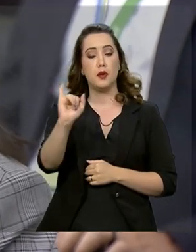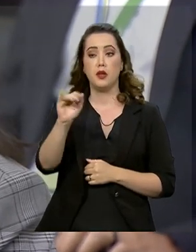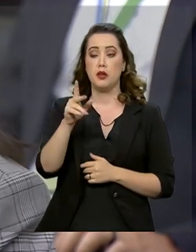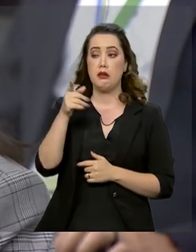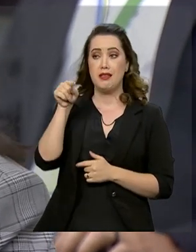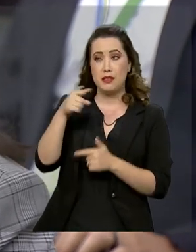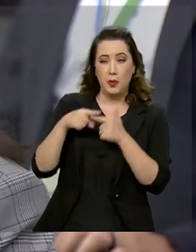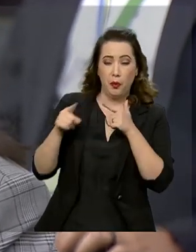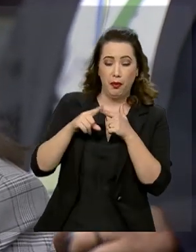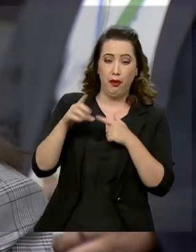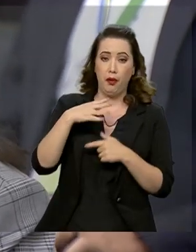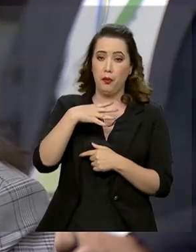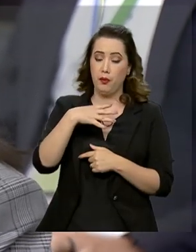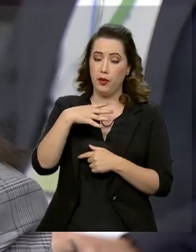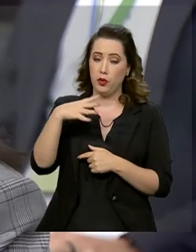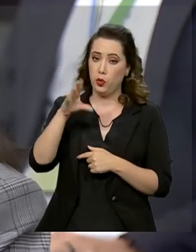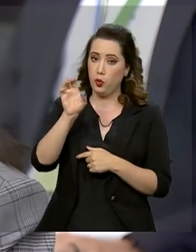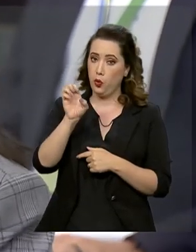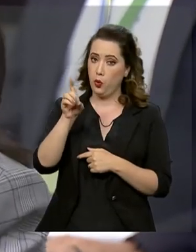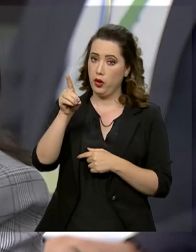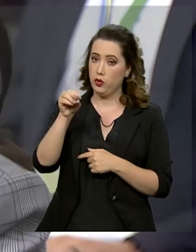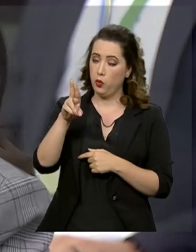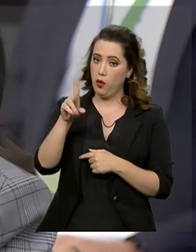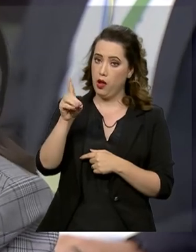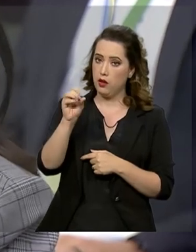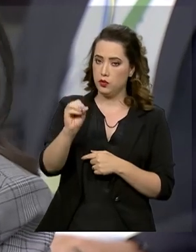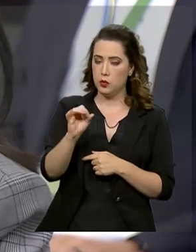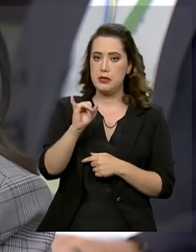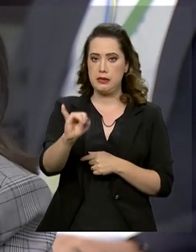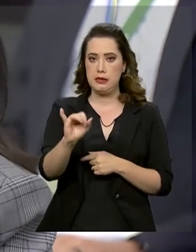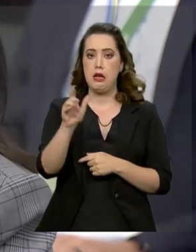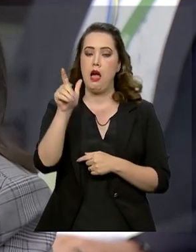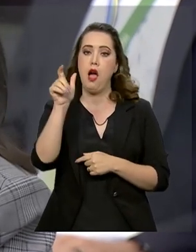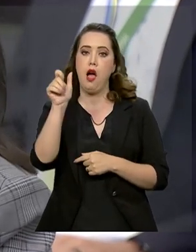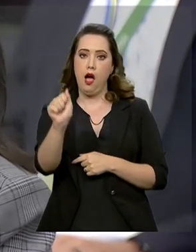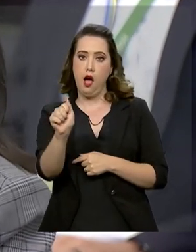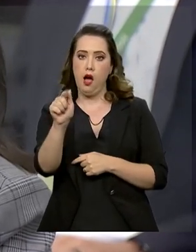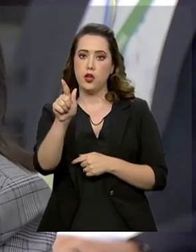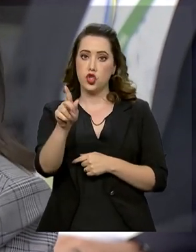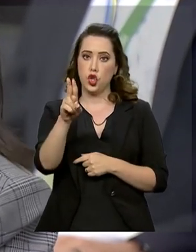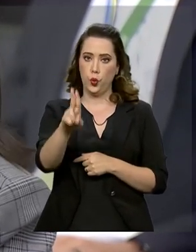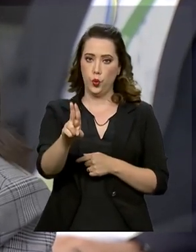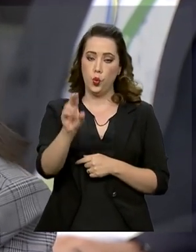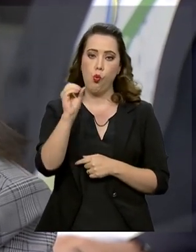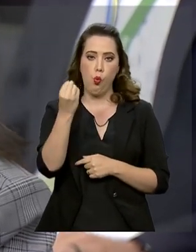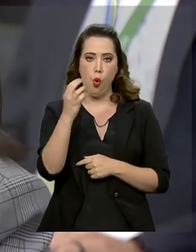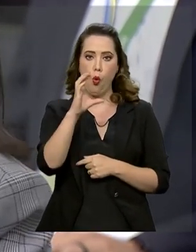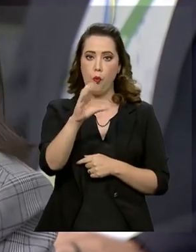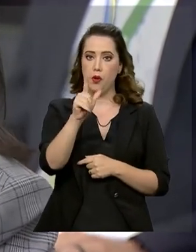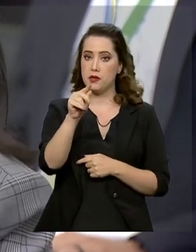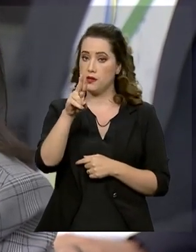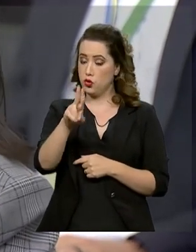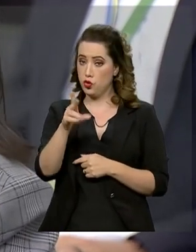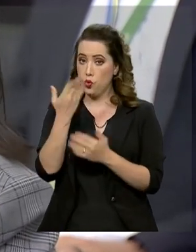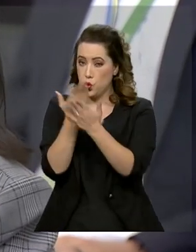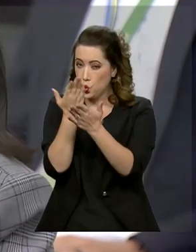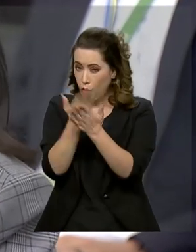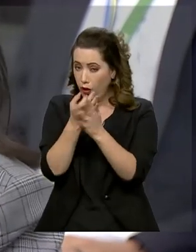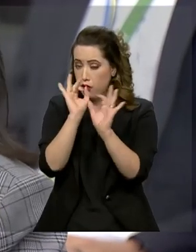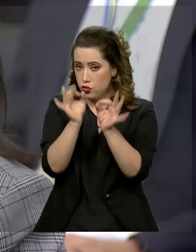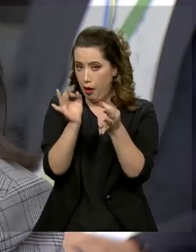Bolsonaro, se a AGU ou a CGU, as duas, estão preparando estudos para verificar a